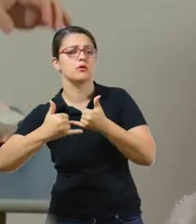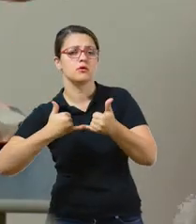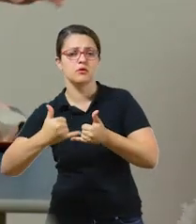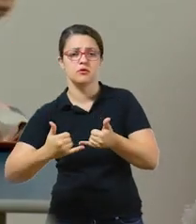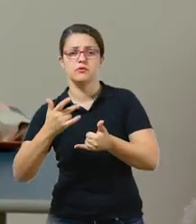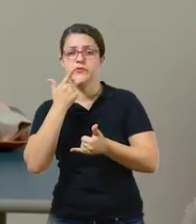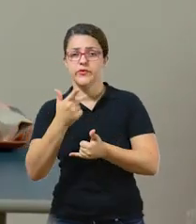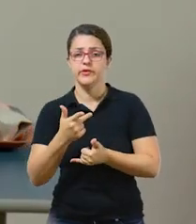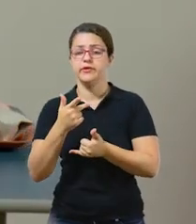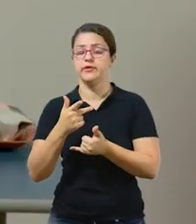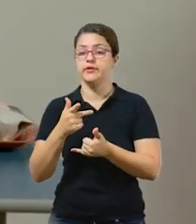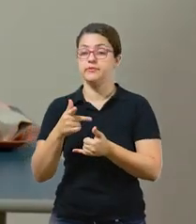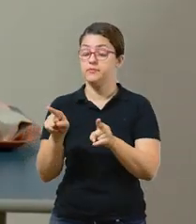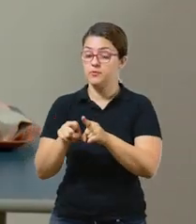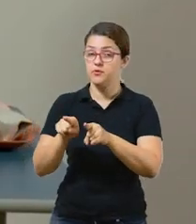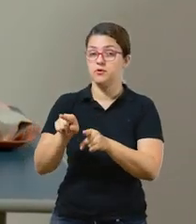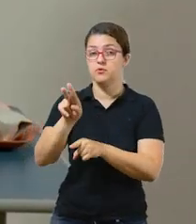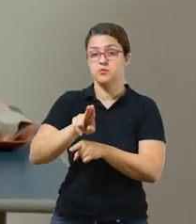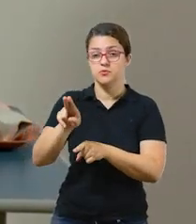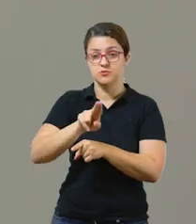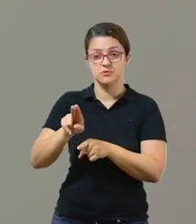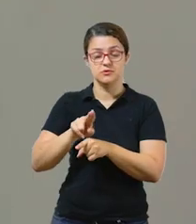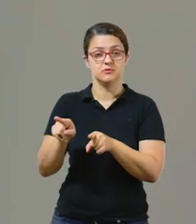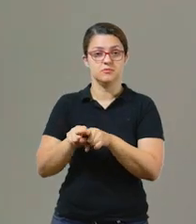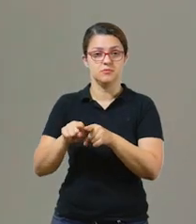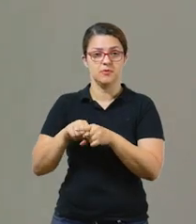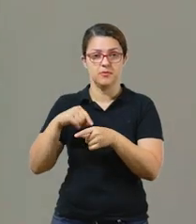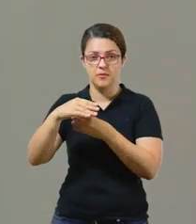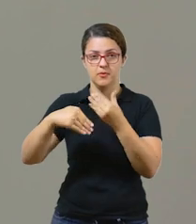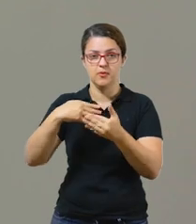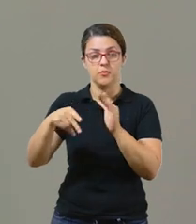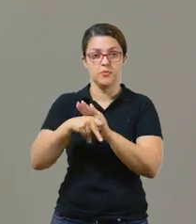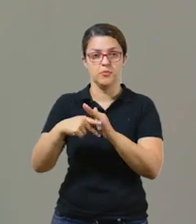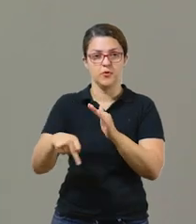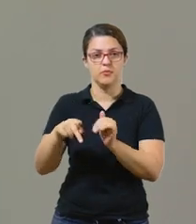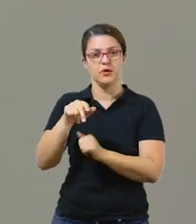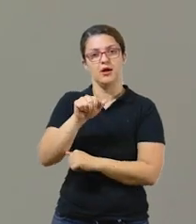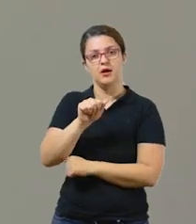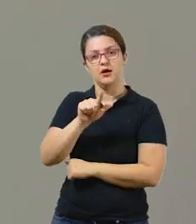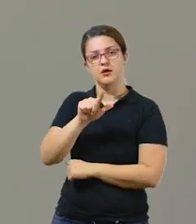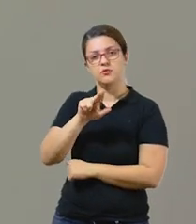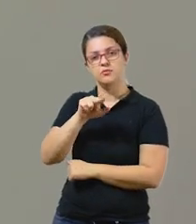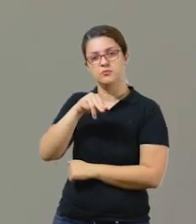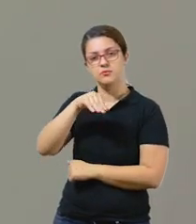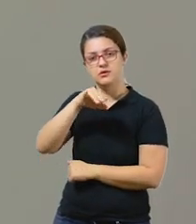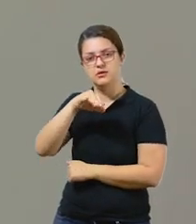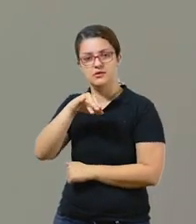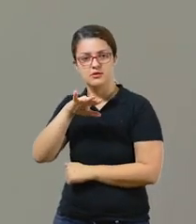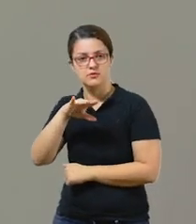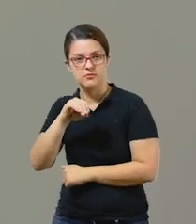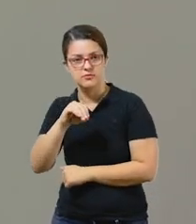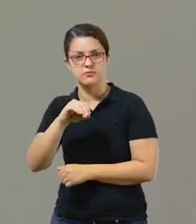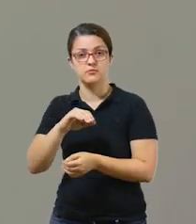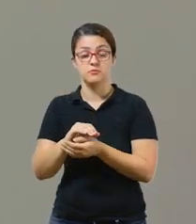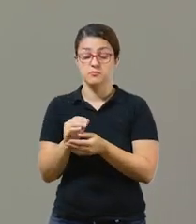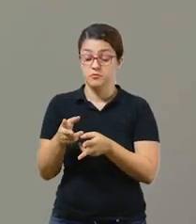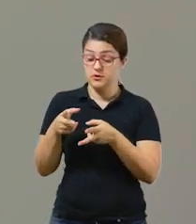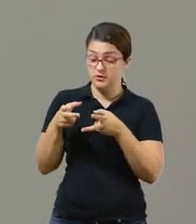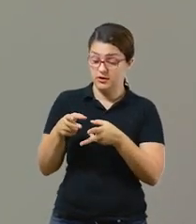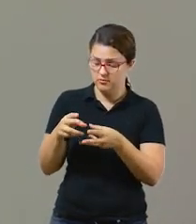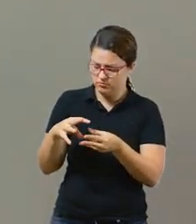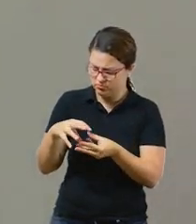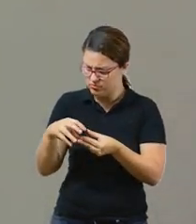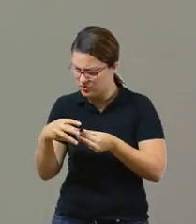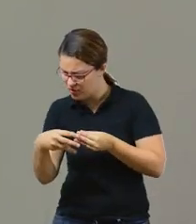e é legal que você use, se você tiver em casa, papel alumínio, porque ele adere bem ao formato do brinquedo e a criança consegue dar uma